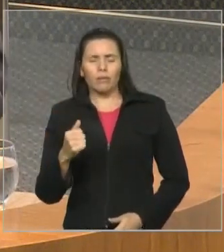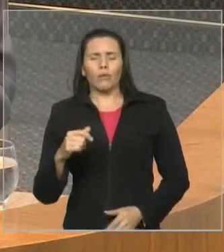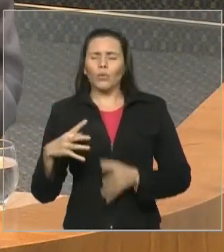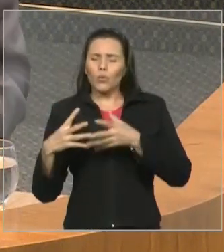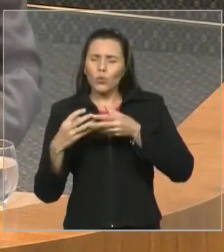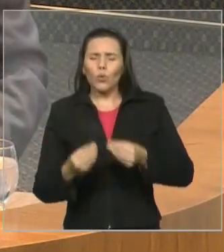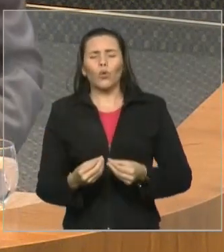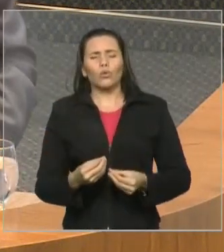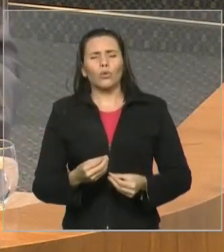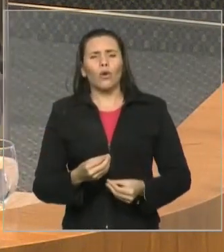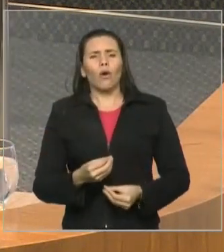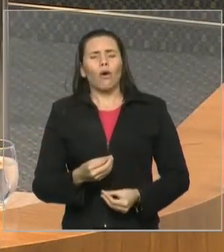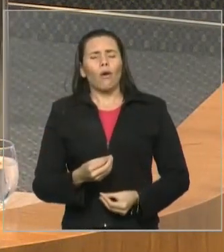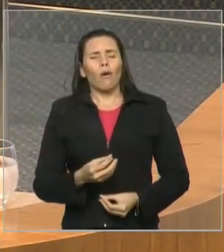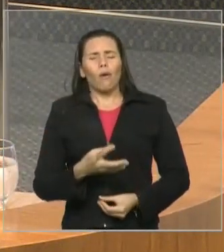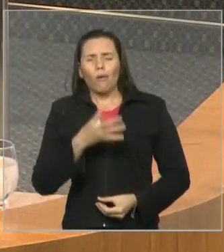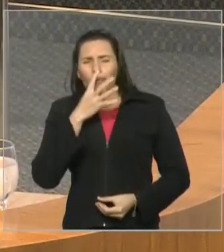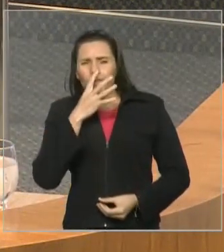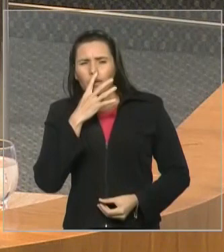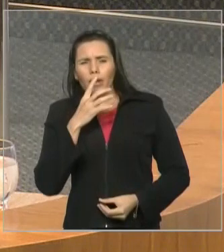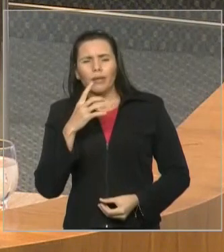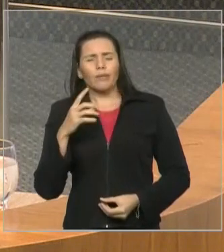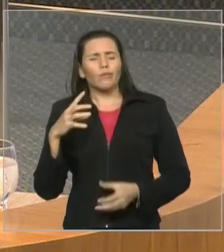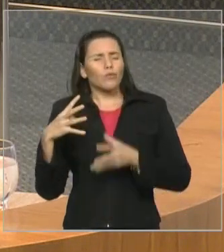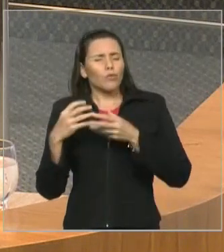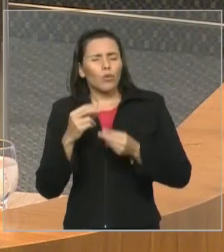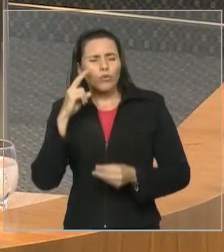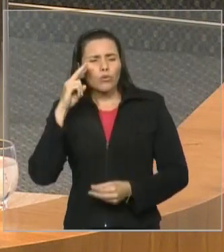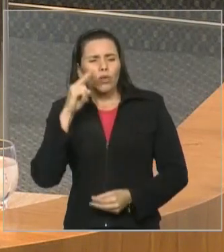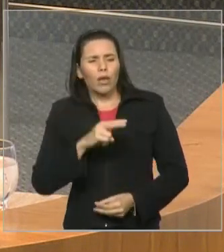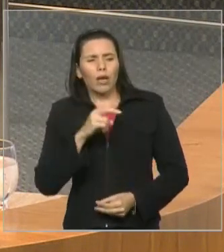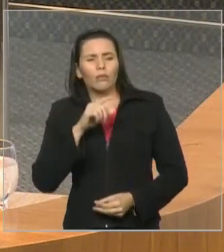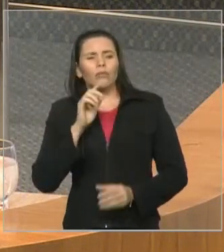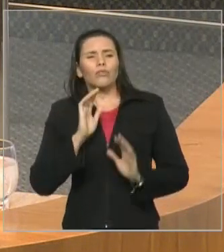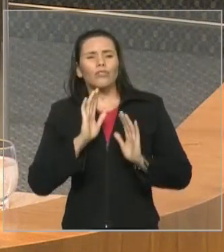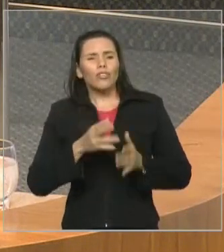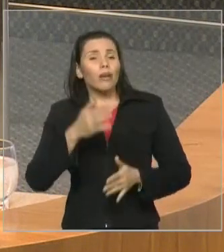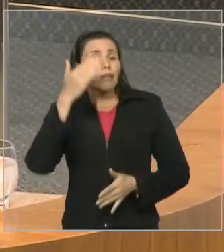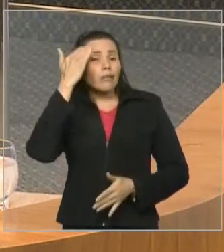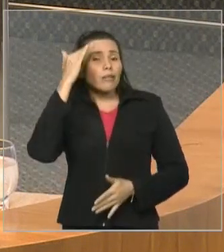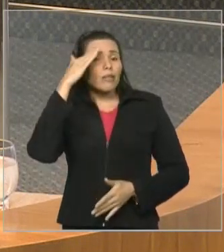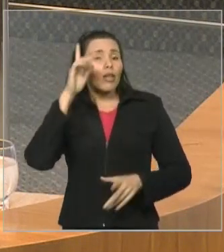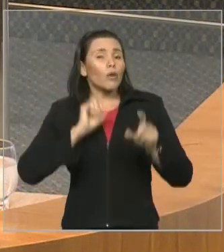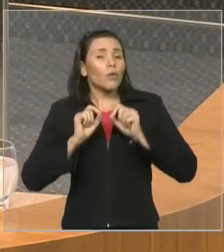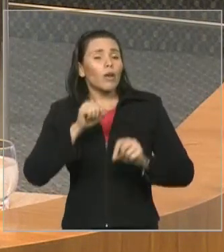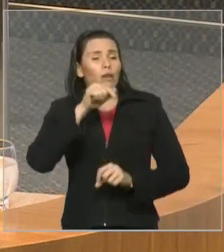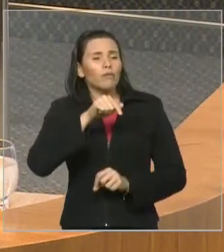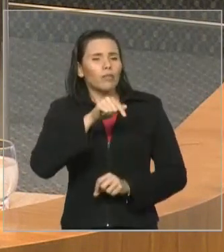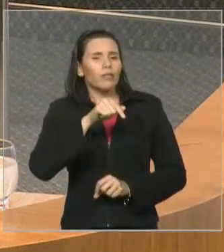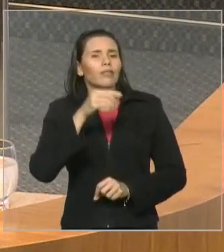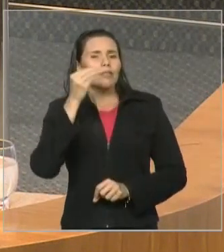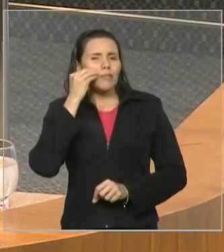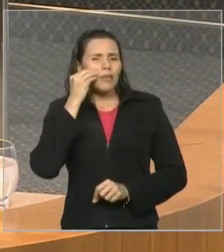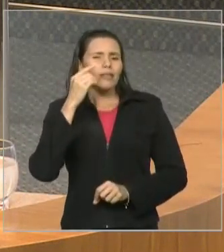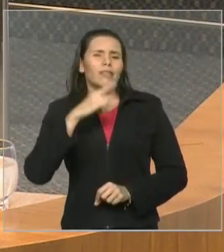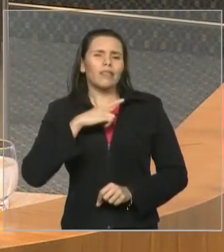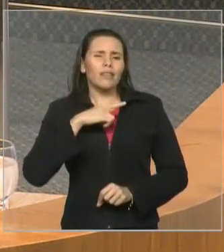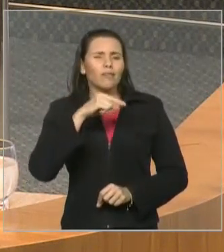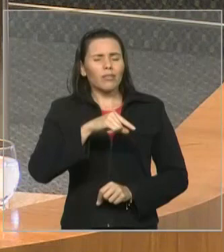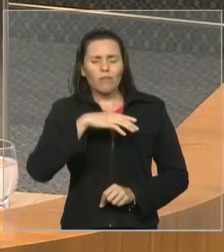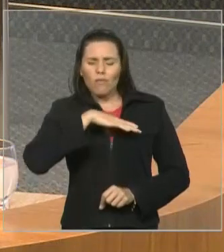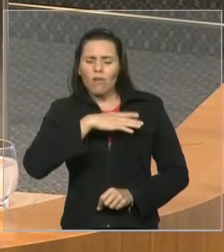ou da agricultura familiar. Todo mundo já vê no deputado Adelmo, tanto é que teve o apoio da FETAEMA, que é uma